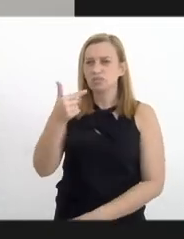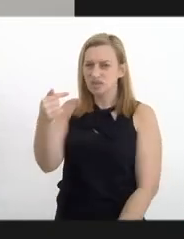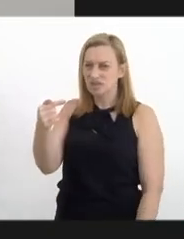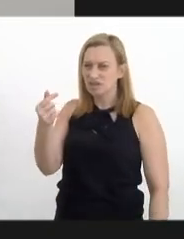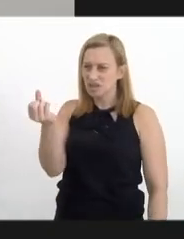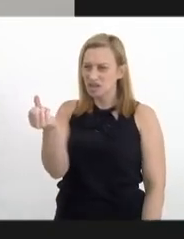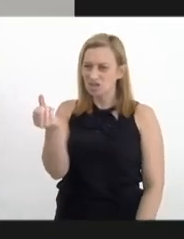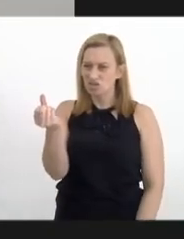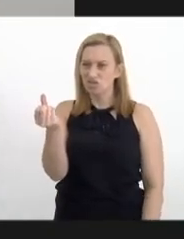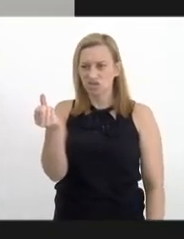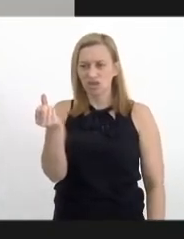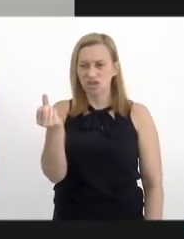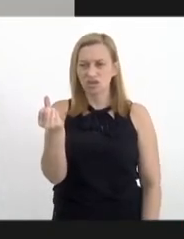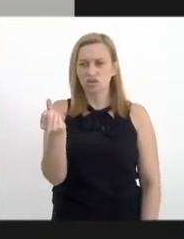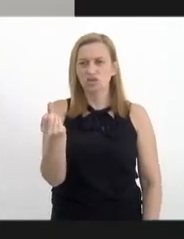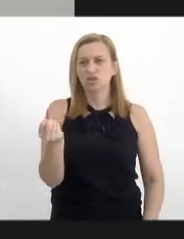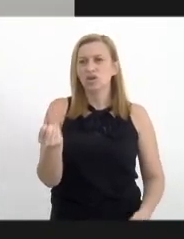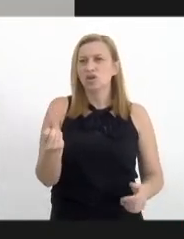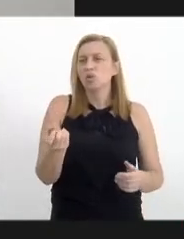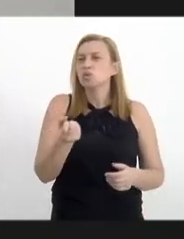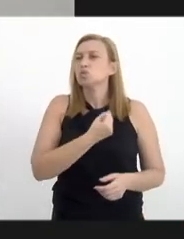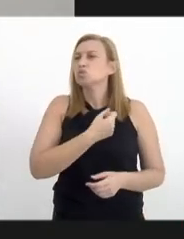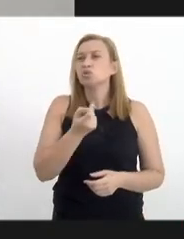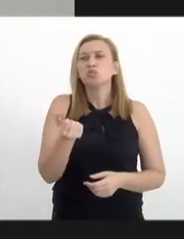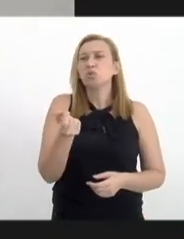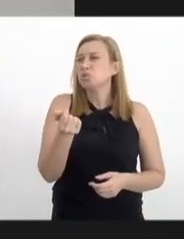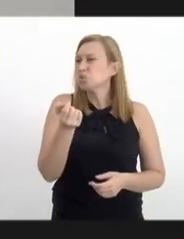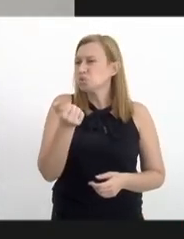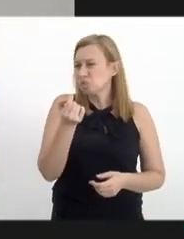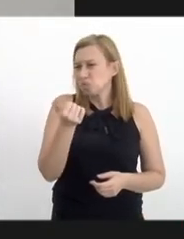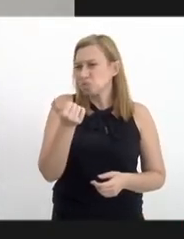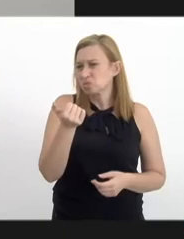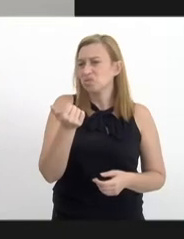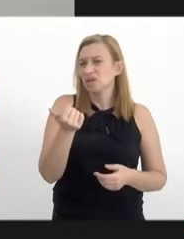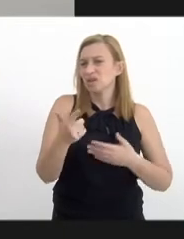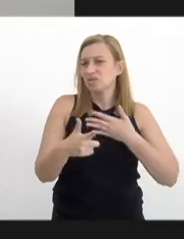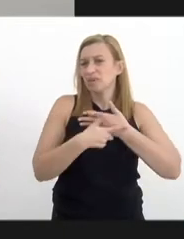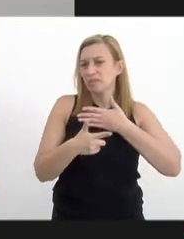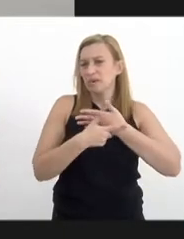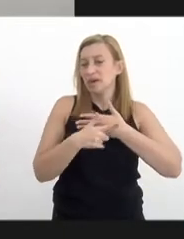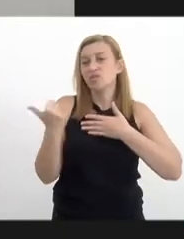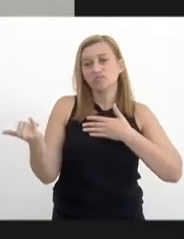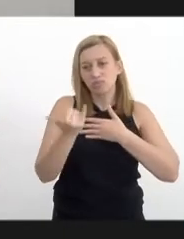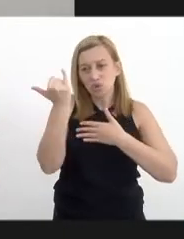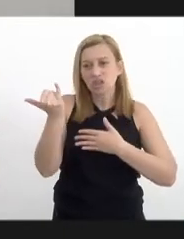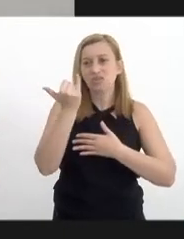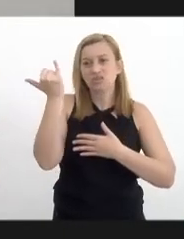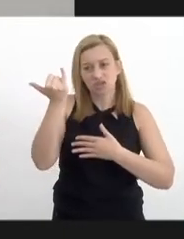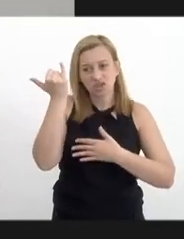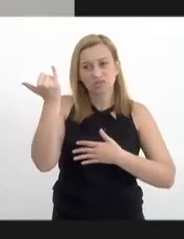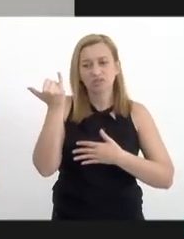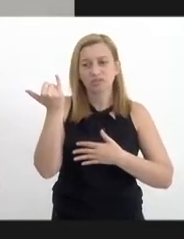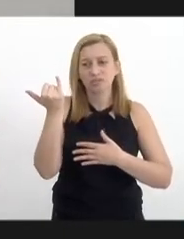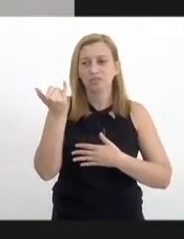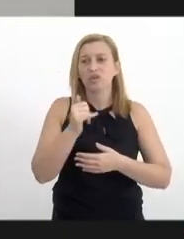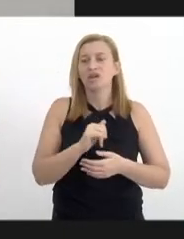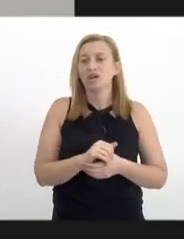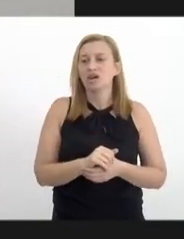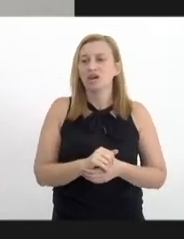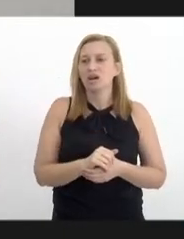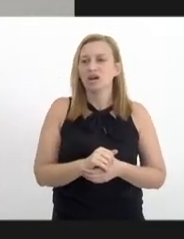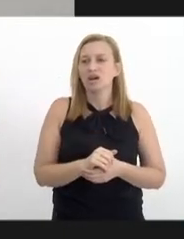Então, um número muito pequeno e que cumpre um papel muito importante a gente